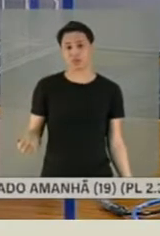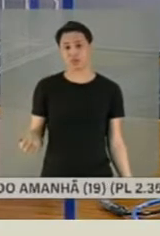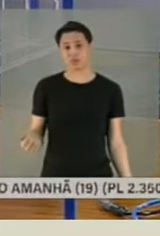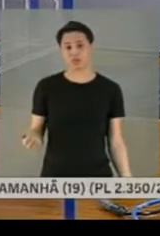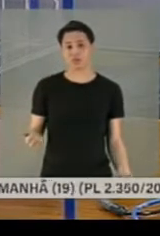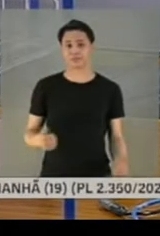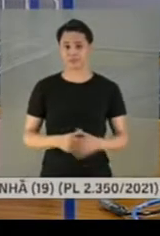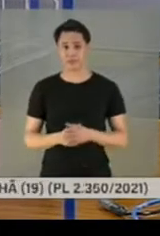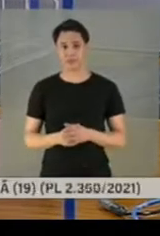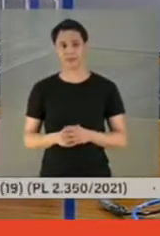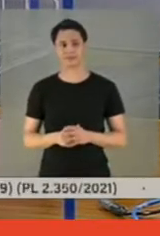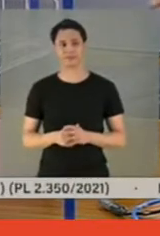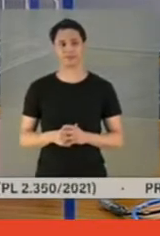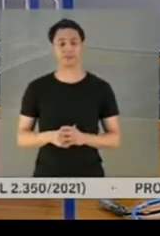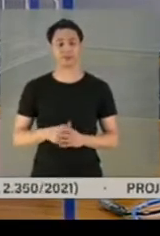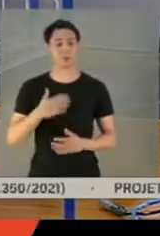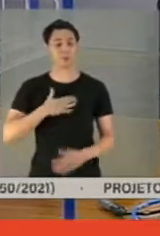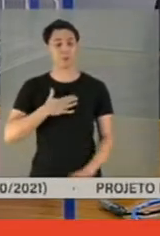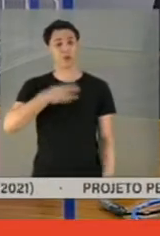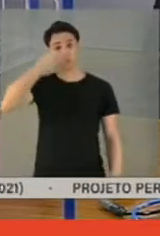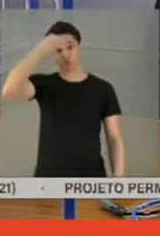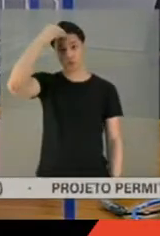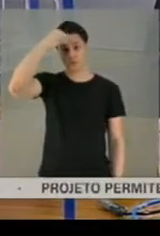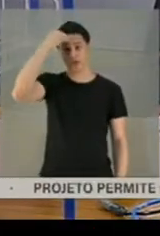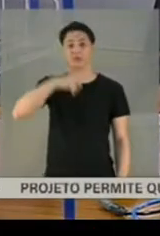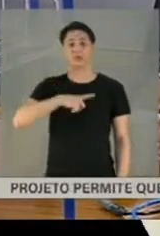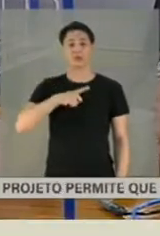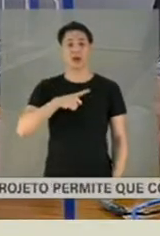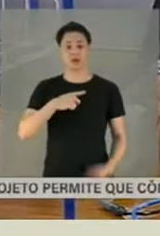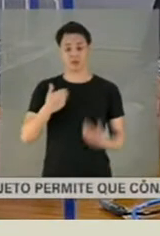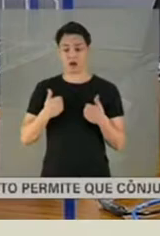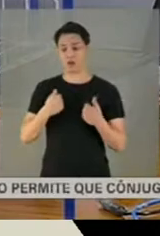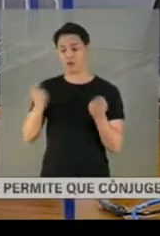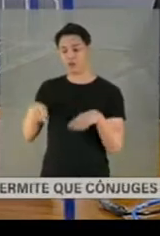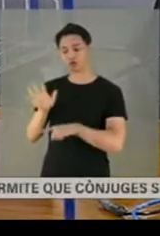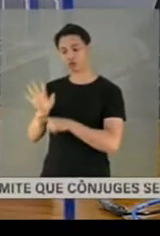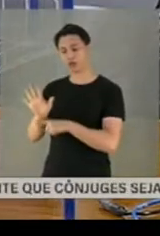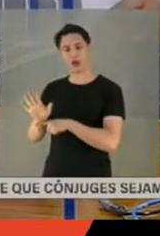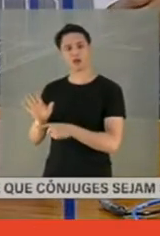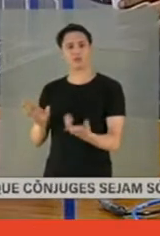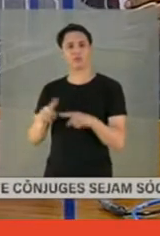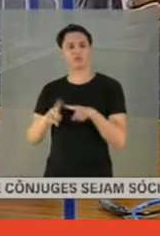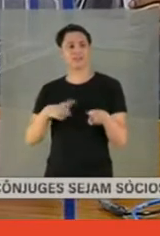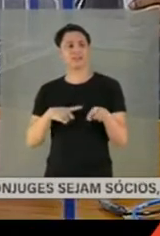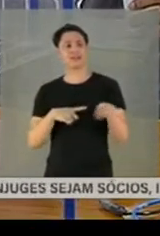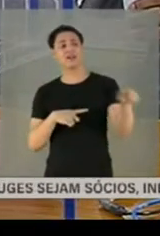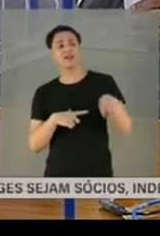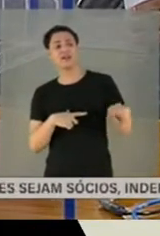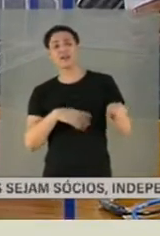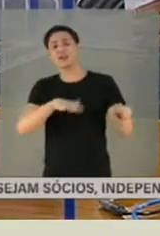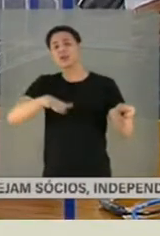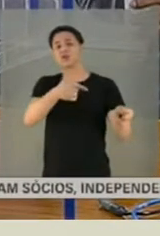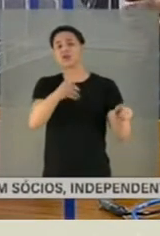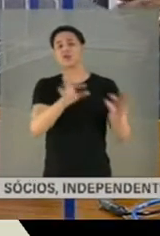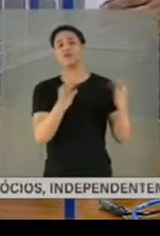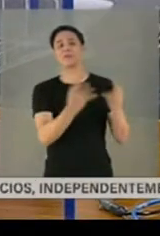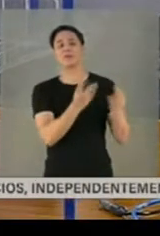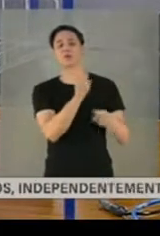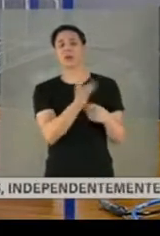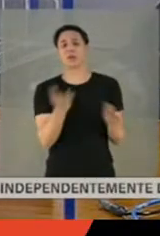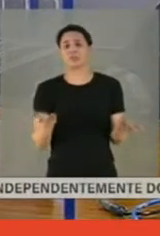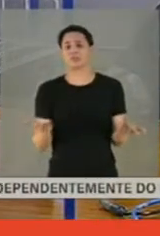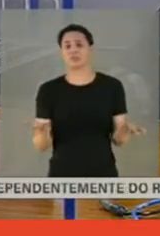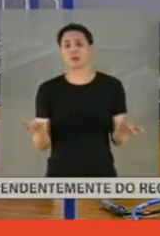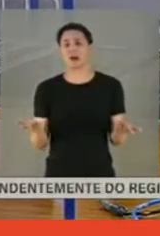perspectiva? Os meus sobrinhos, eles têm a nós. E as crianças que não têm família? O que está se pensando em fazer de